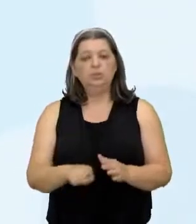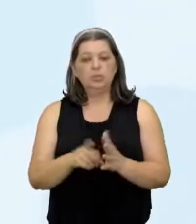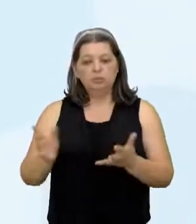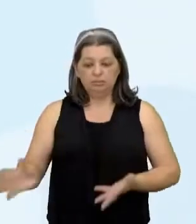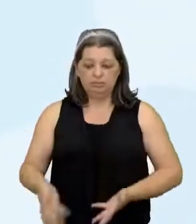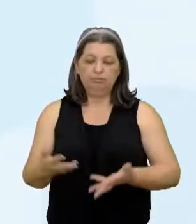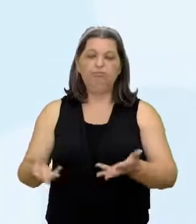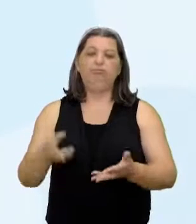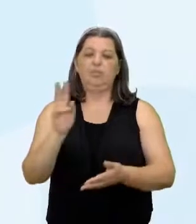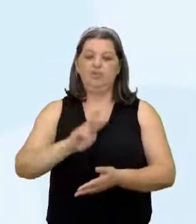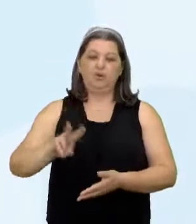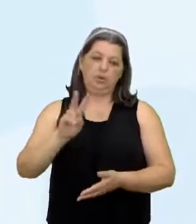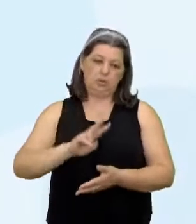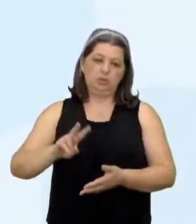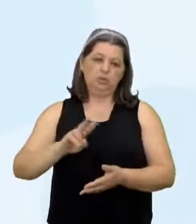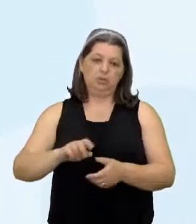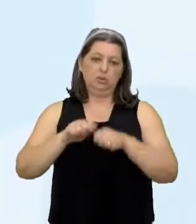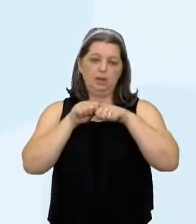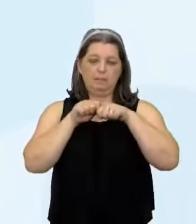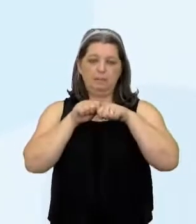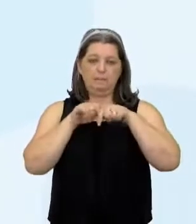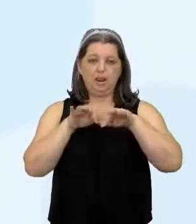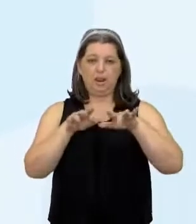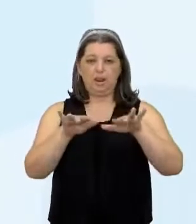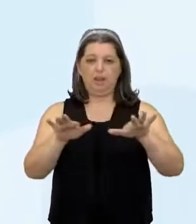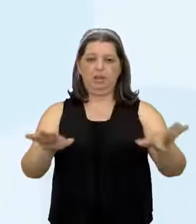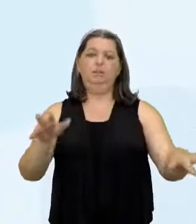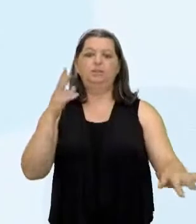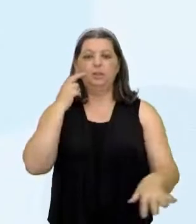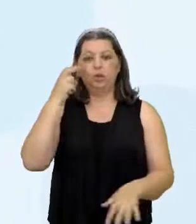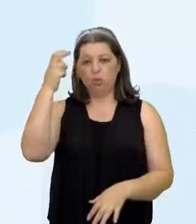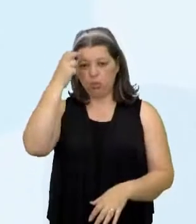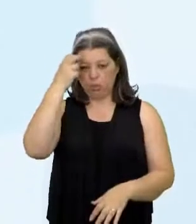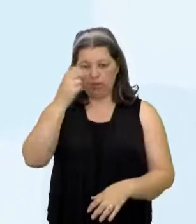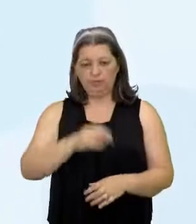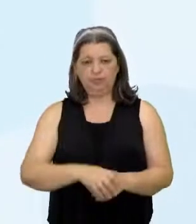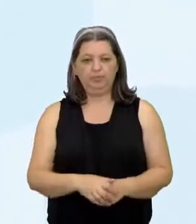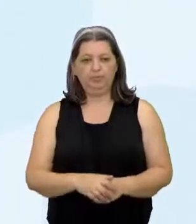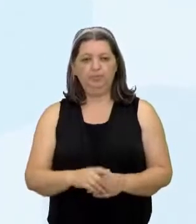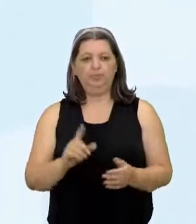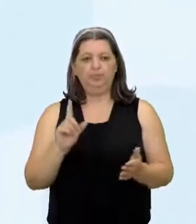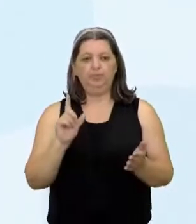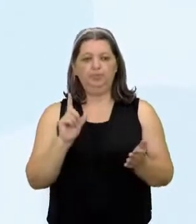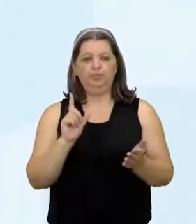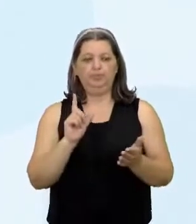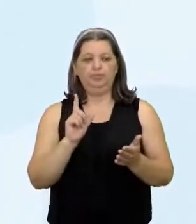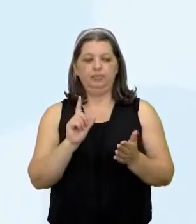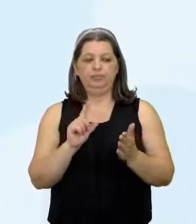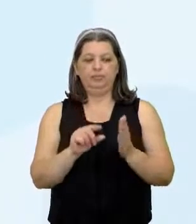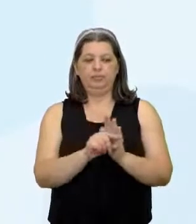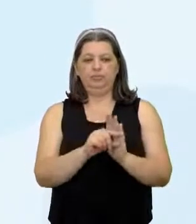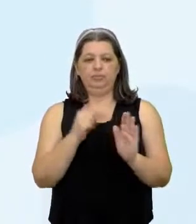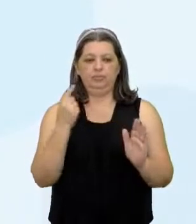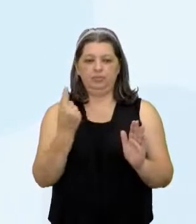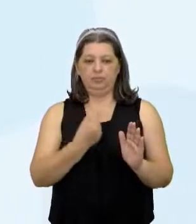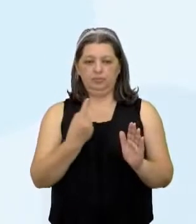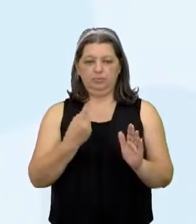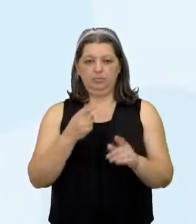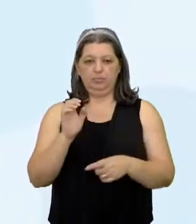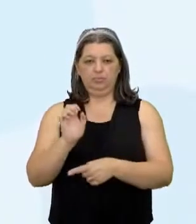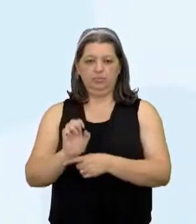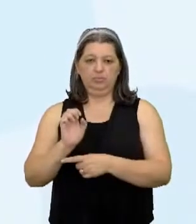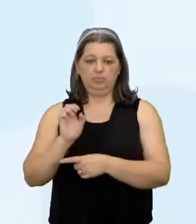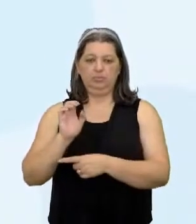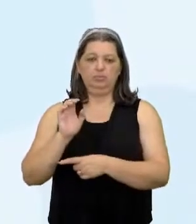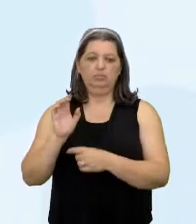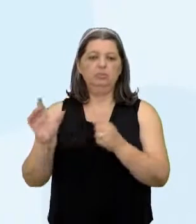A valorização e a difusão Das manifestações culturais Parágrafo 1º O Estado protegerá as manifestações